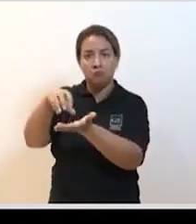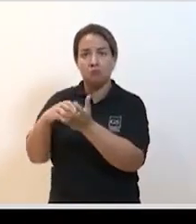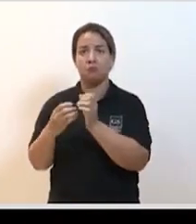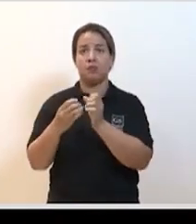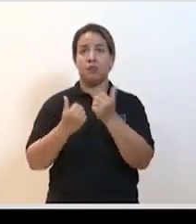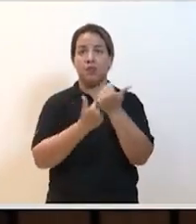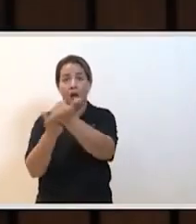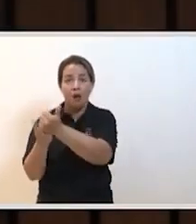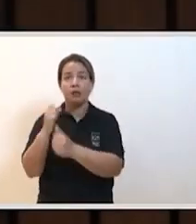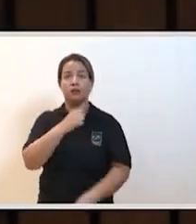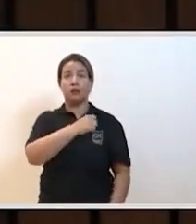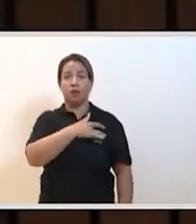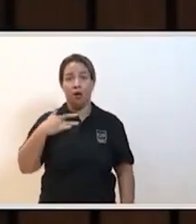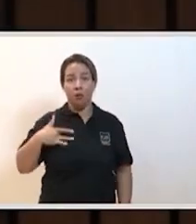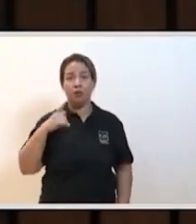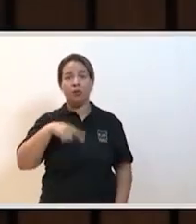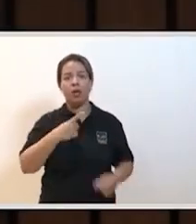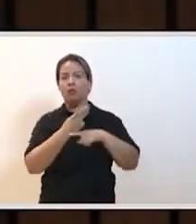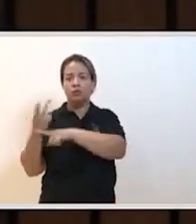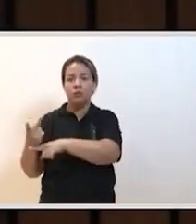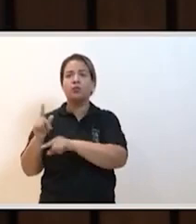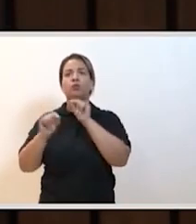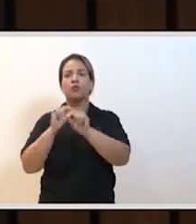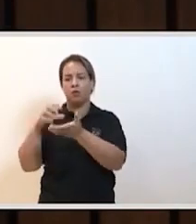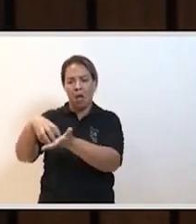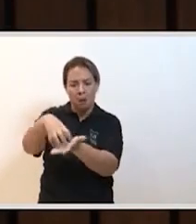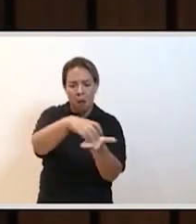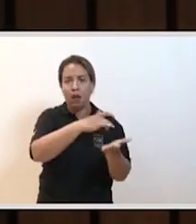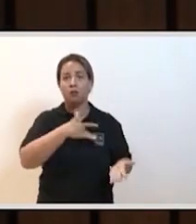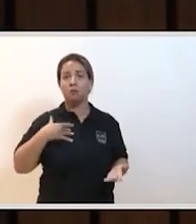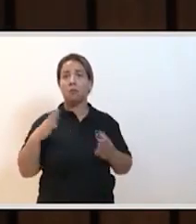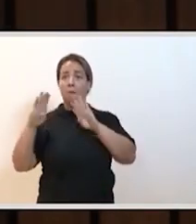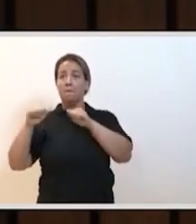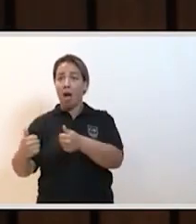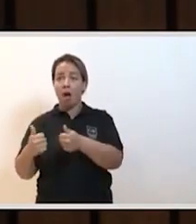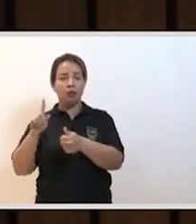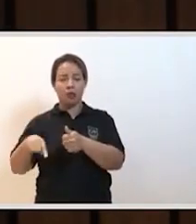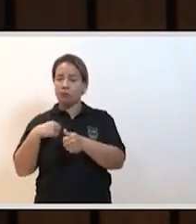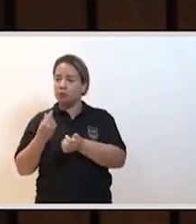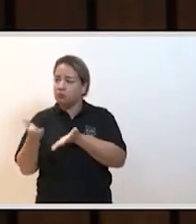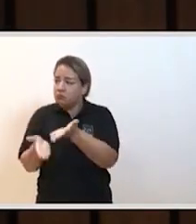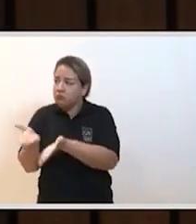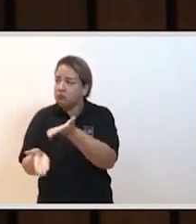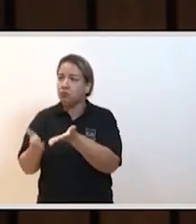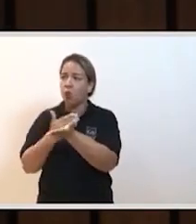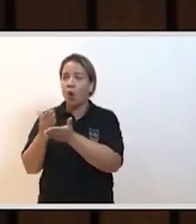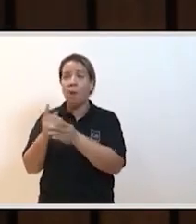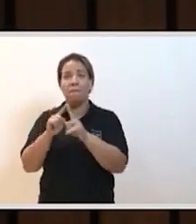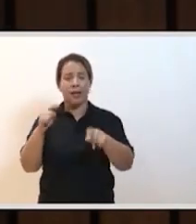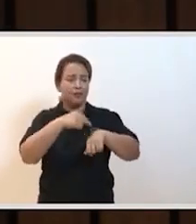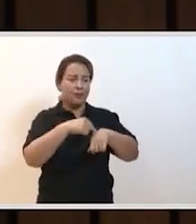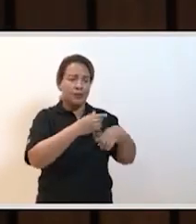e que as pessoas possam procurar a unidade básica de saúde quando estão bem para fazer a sua atenção primária. só que esse